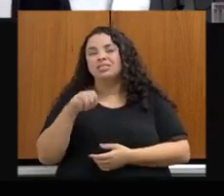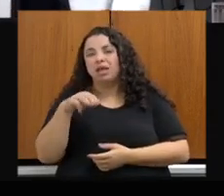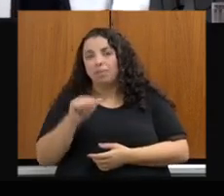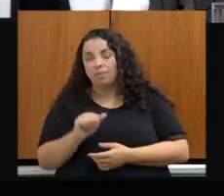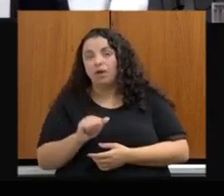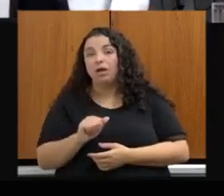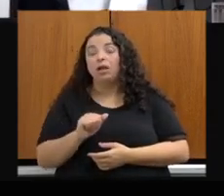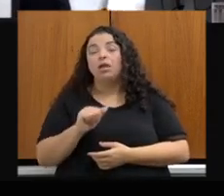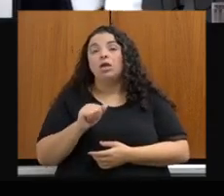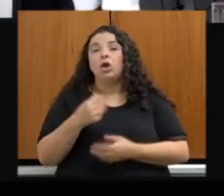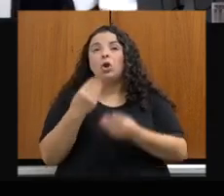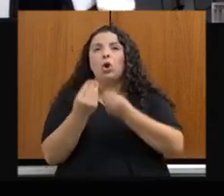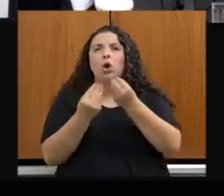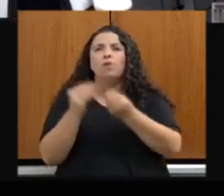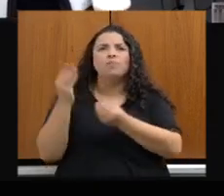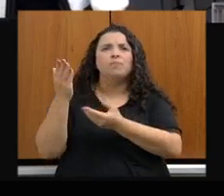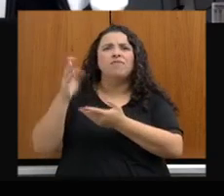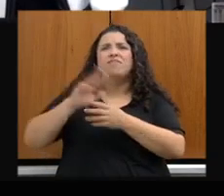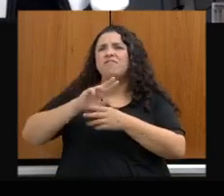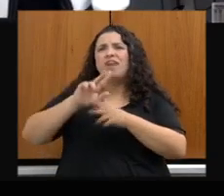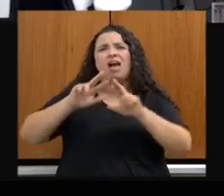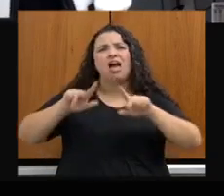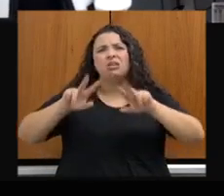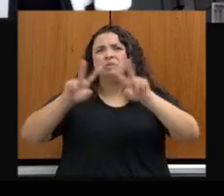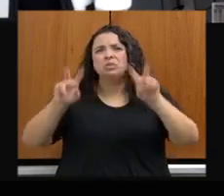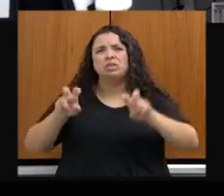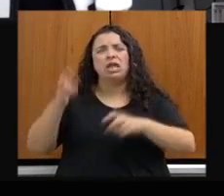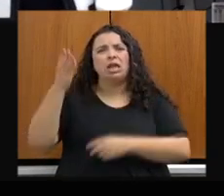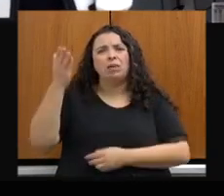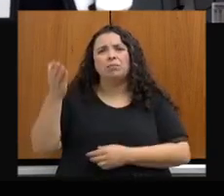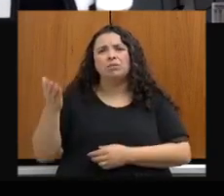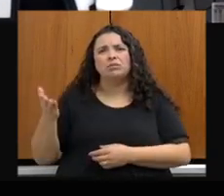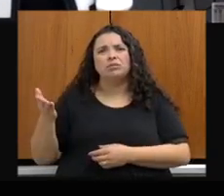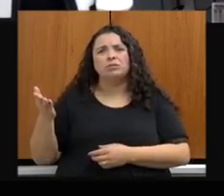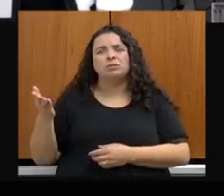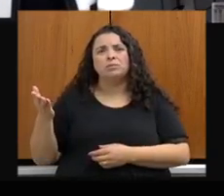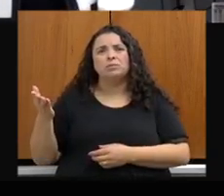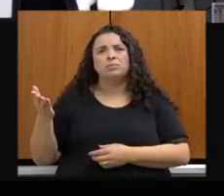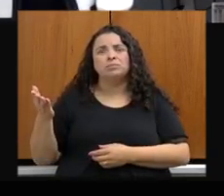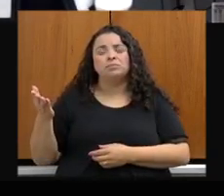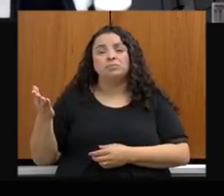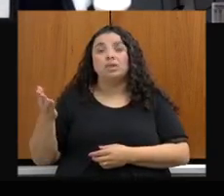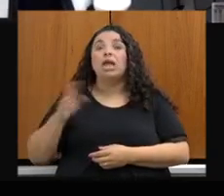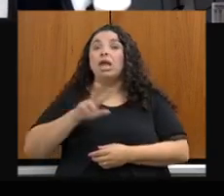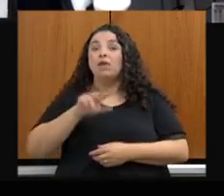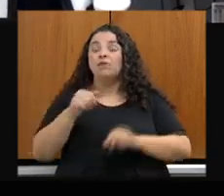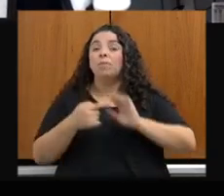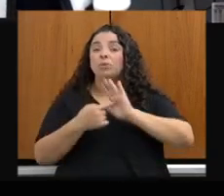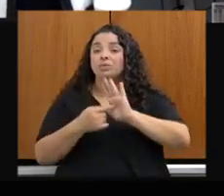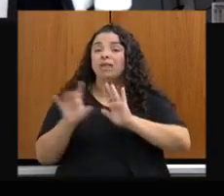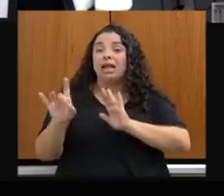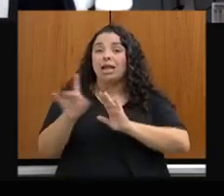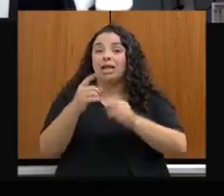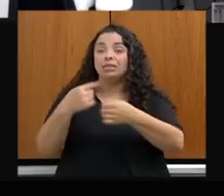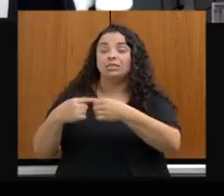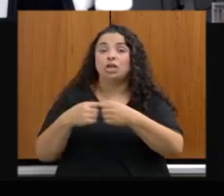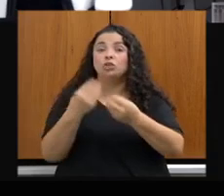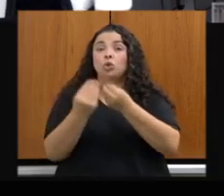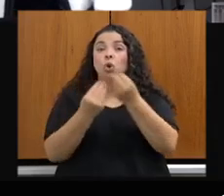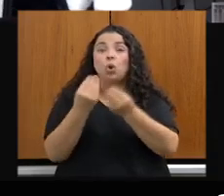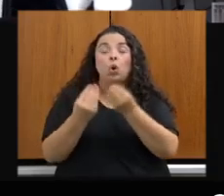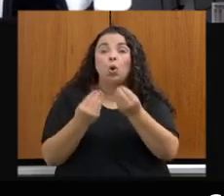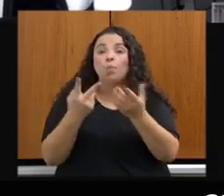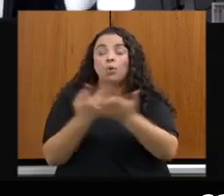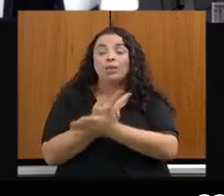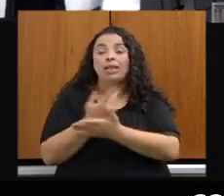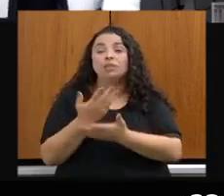outorgas e usos insignificantes concedidos, estresse hídrico do manancial. Nós vamos mostrar aos municípios qual é a situação em relação